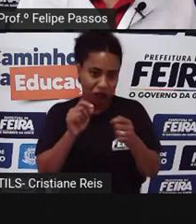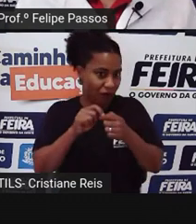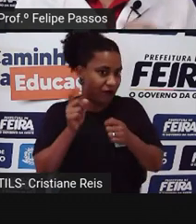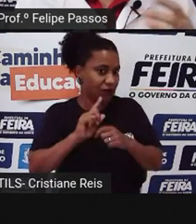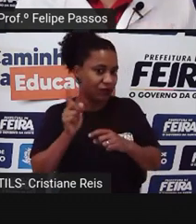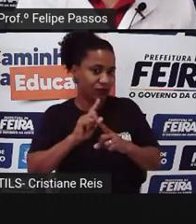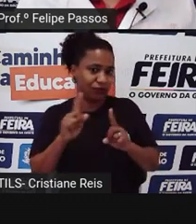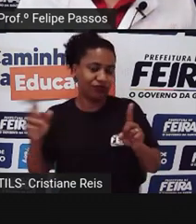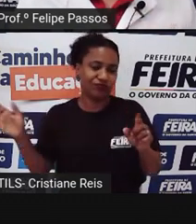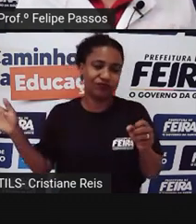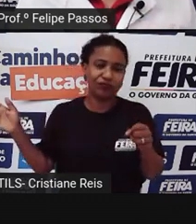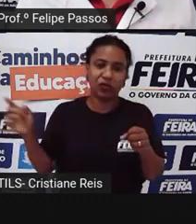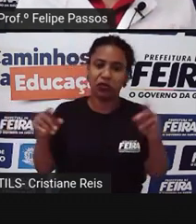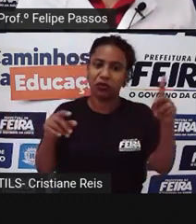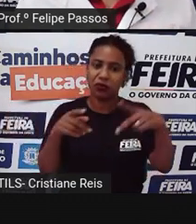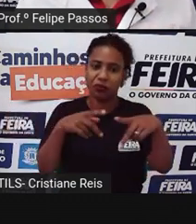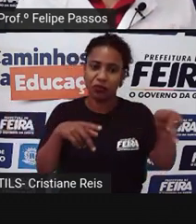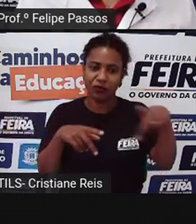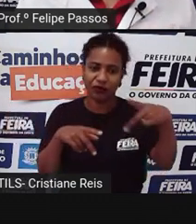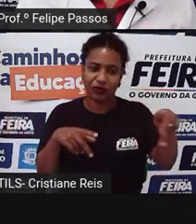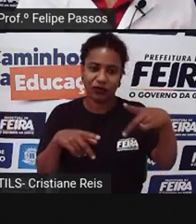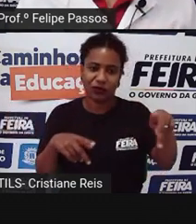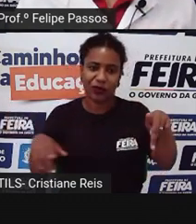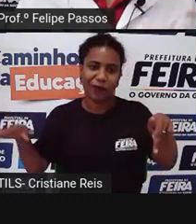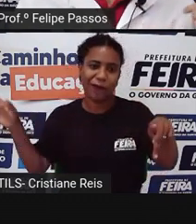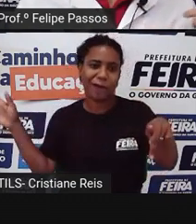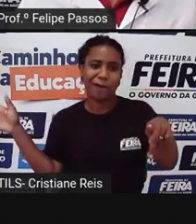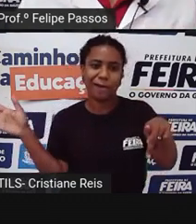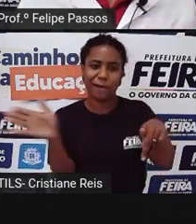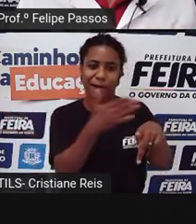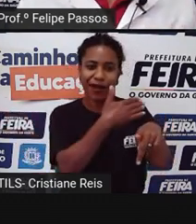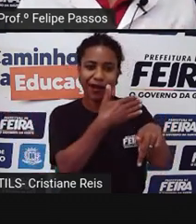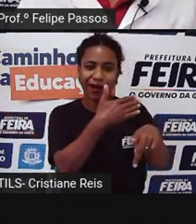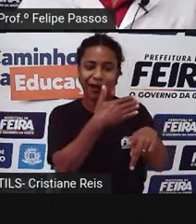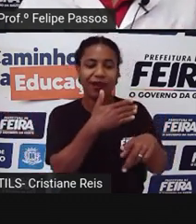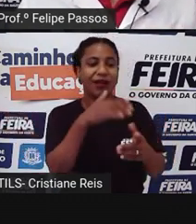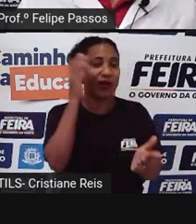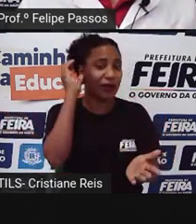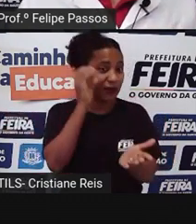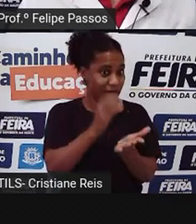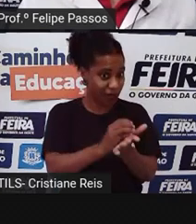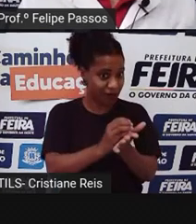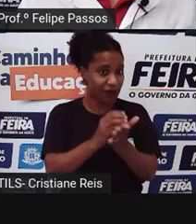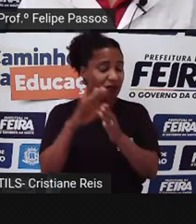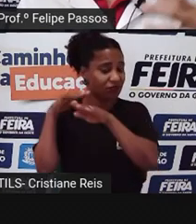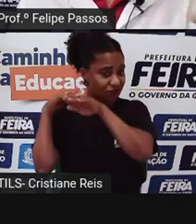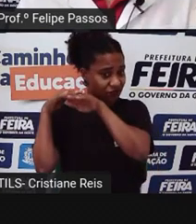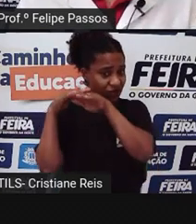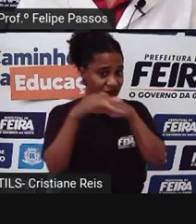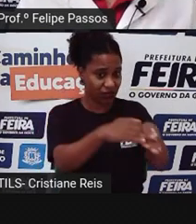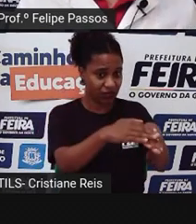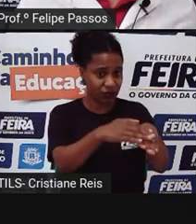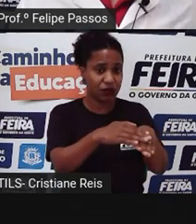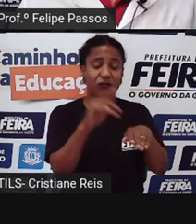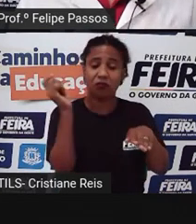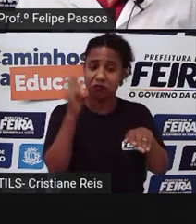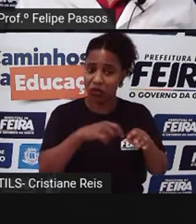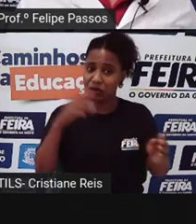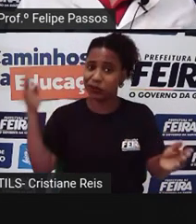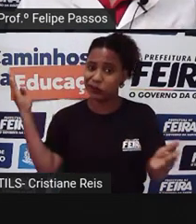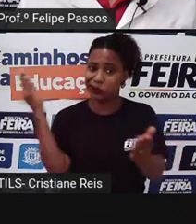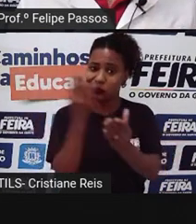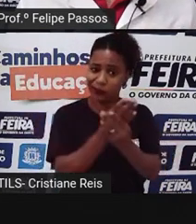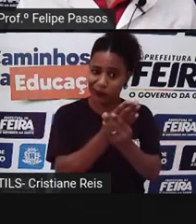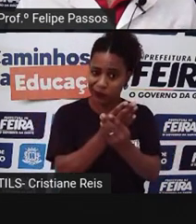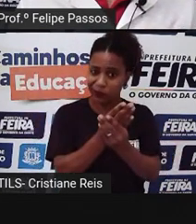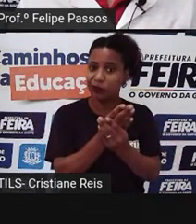professor, professora da rede municipal, eu estou cometendo um crime, uma agressão, eu posso ser julgado, eu posso